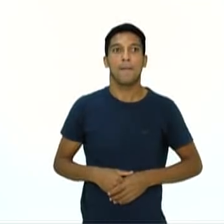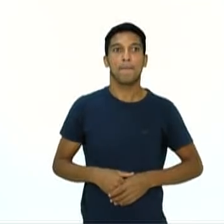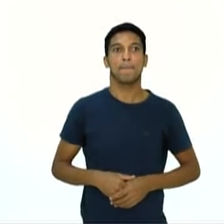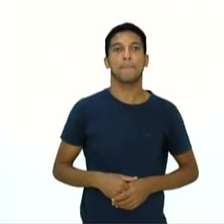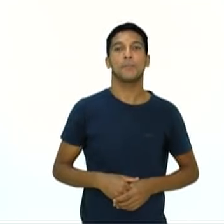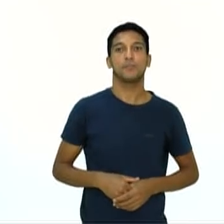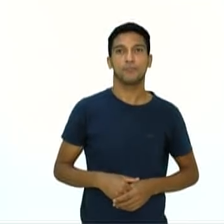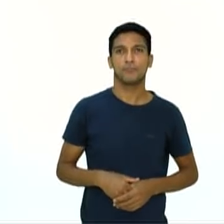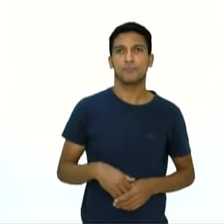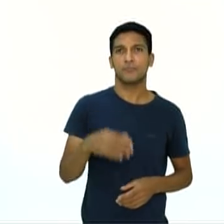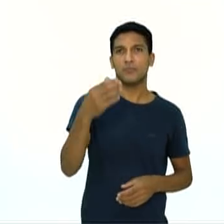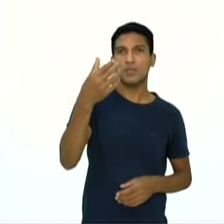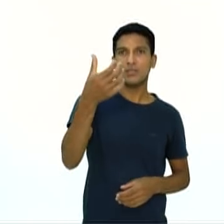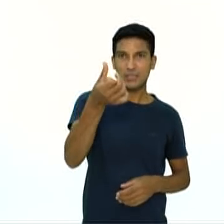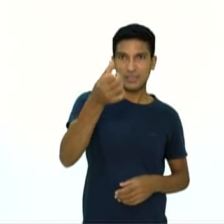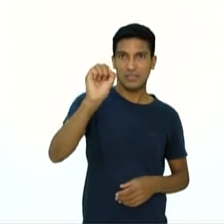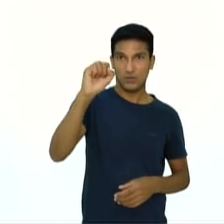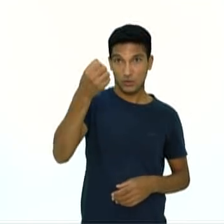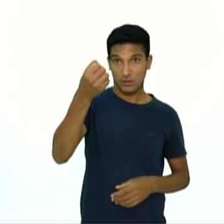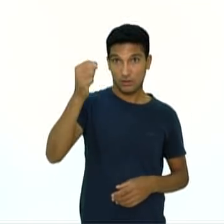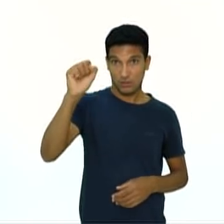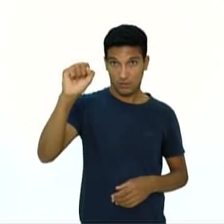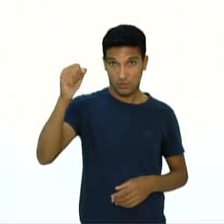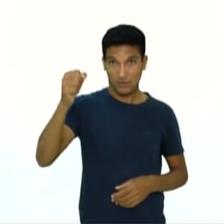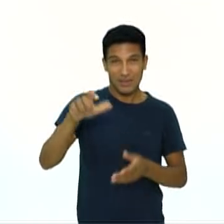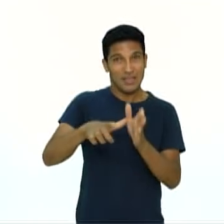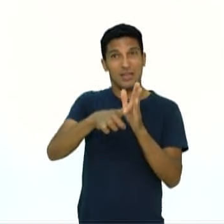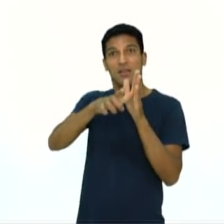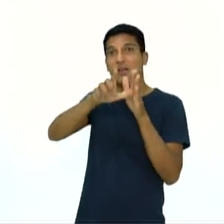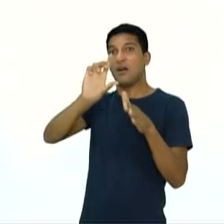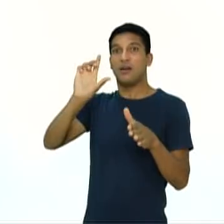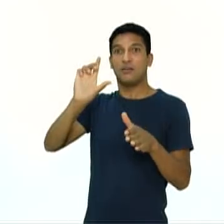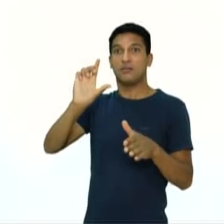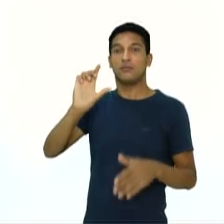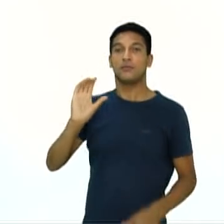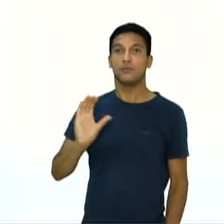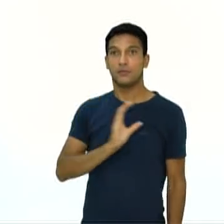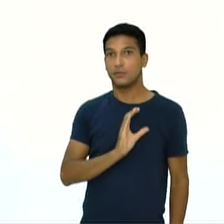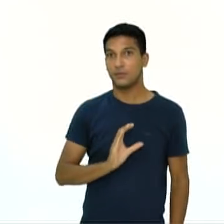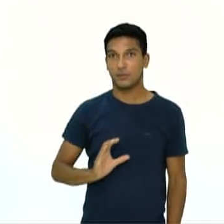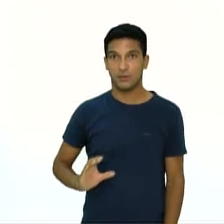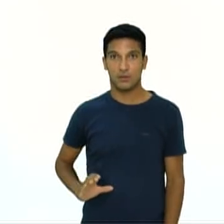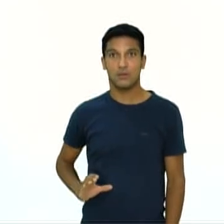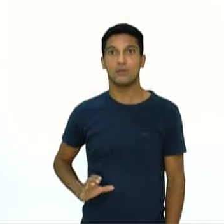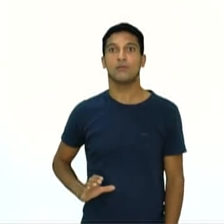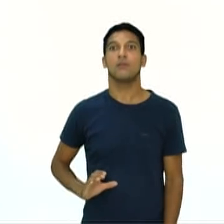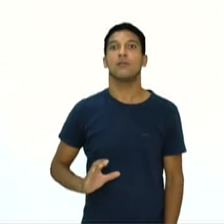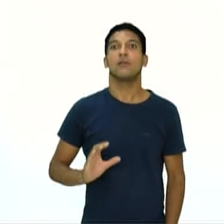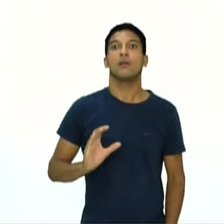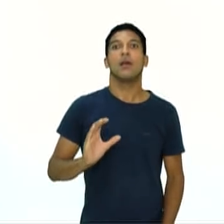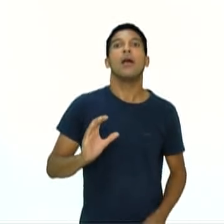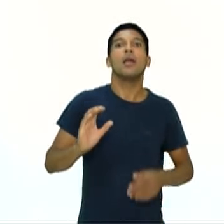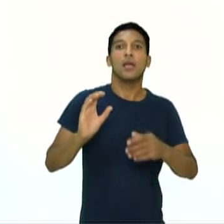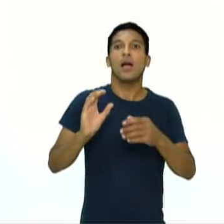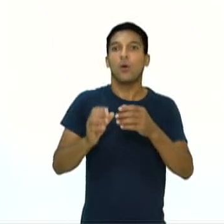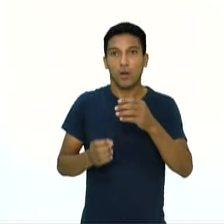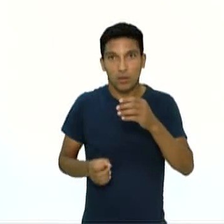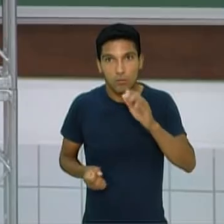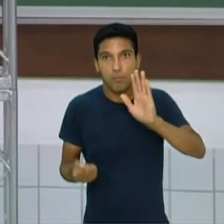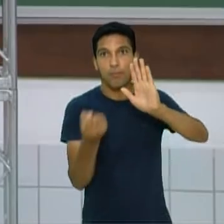688 a.C. tornou-se uma modalidade olímpica, ou seja,